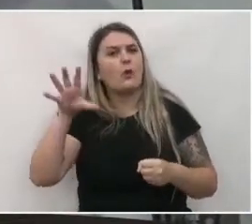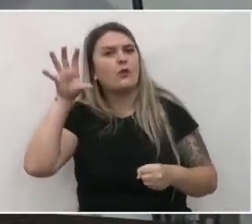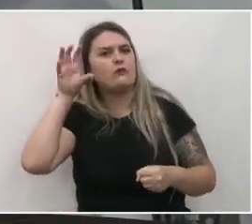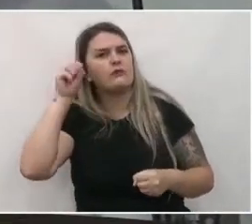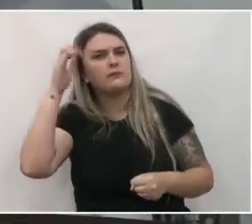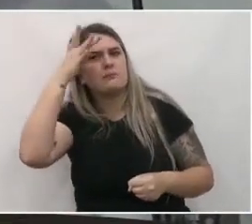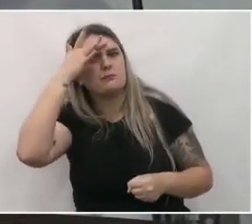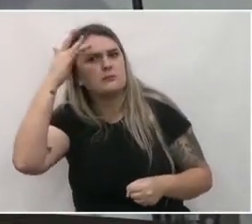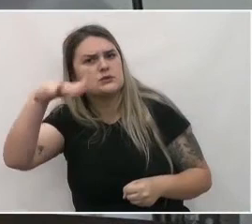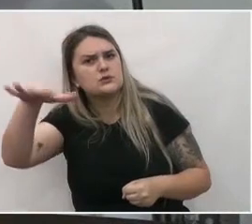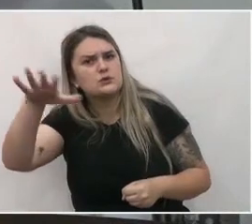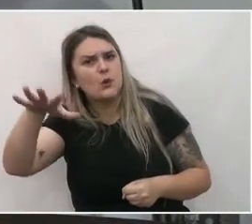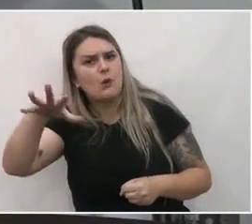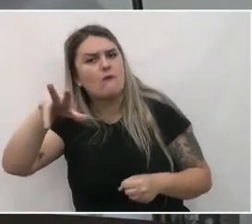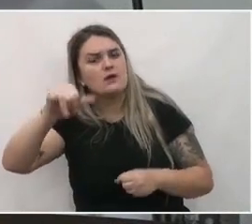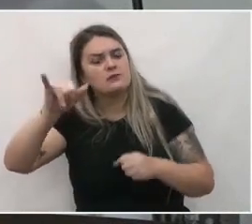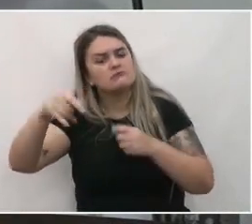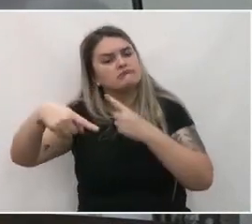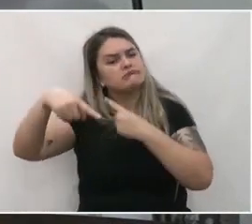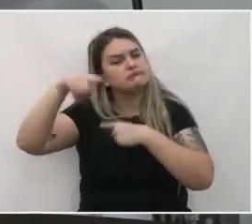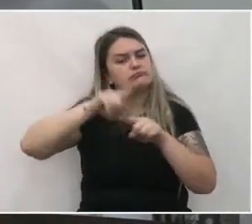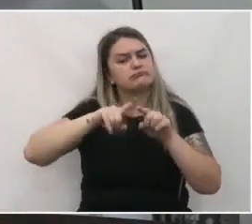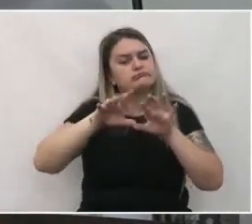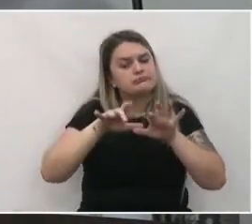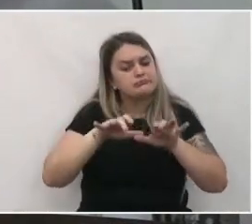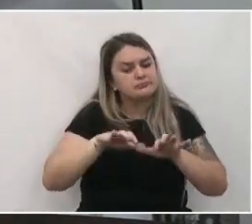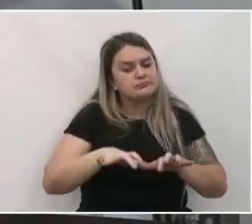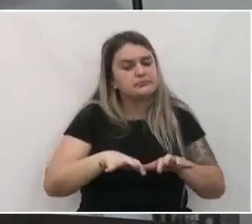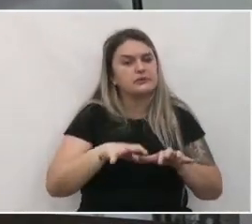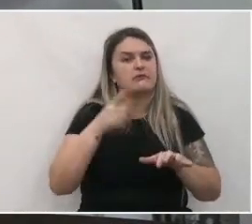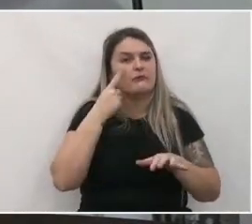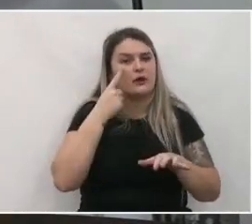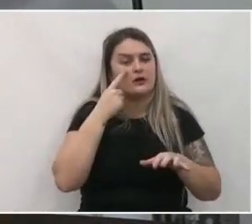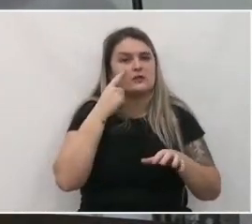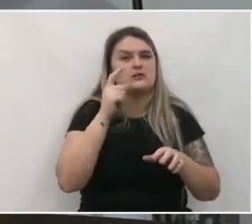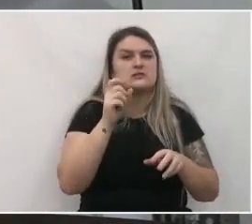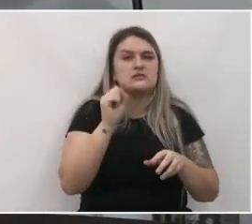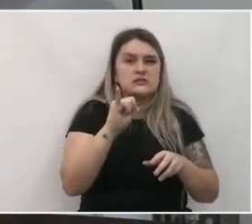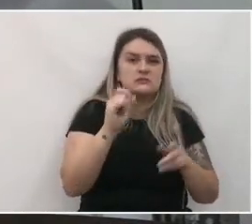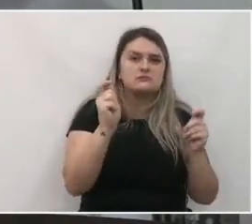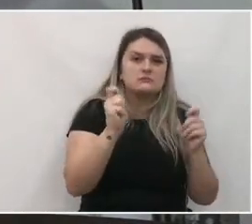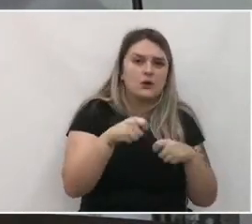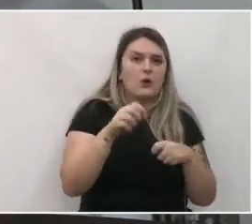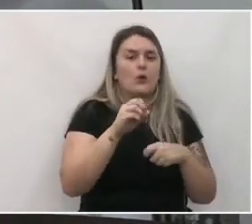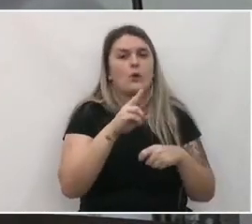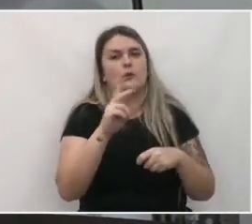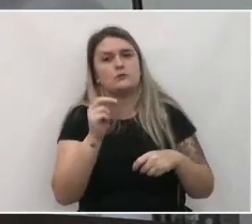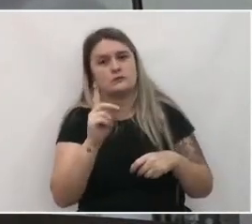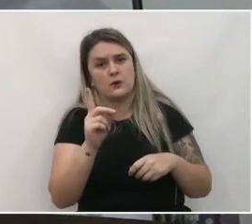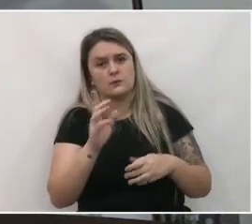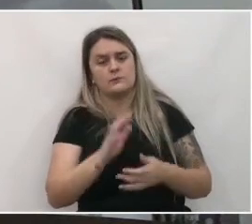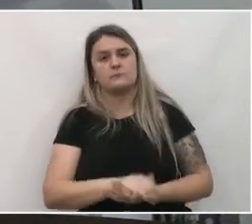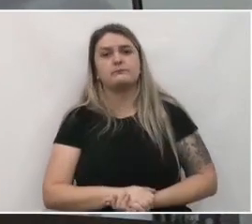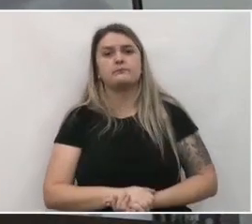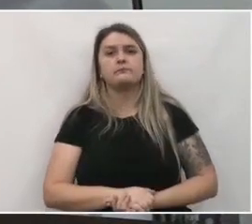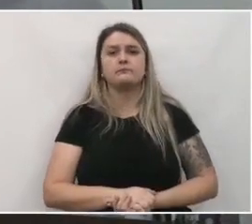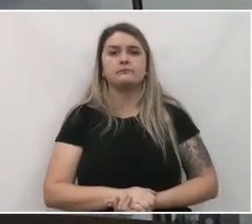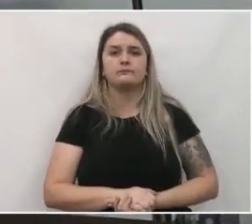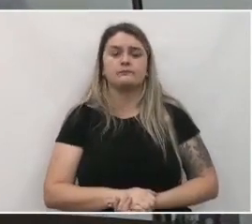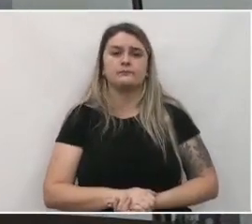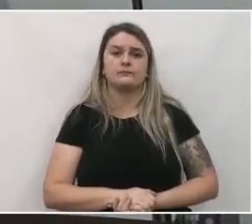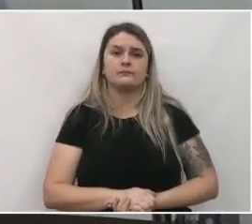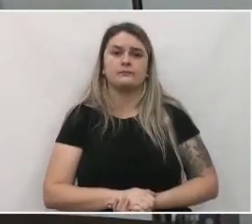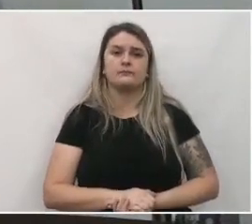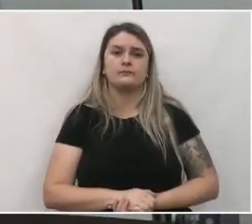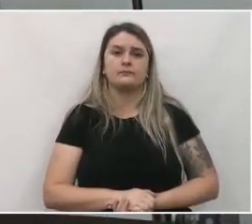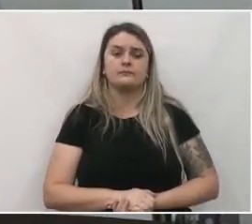ou aquela reivindicação que vier da prefeitura, de uma entidade da sociedade civil ou mesmo de um cidadão que